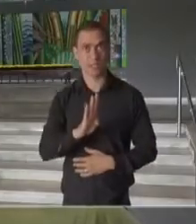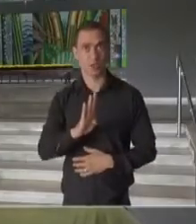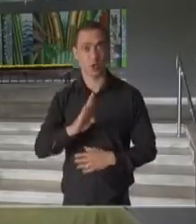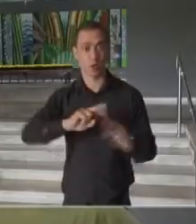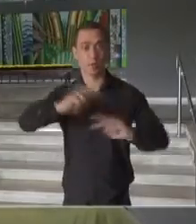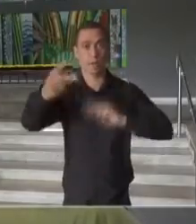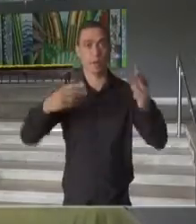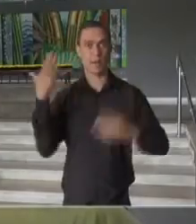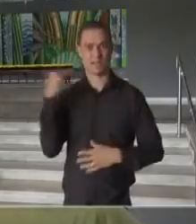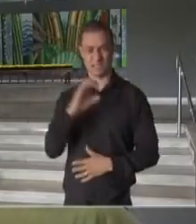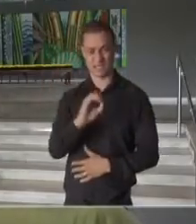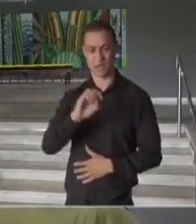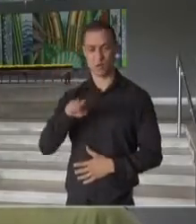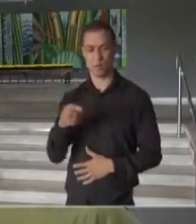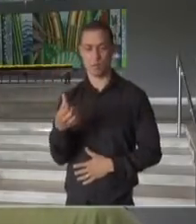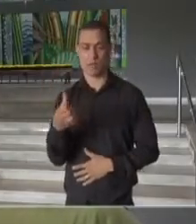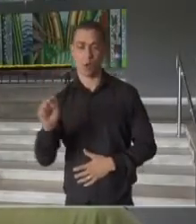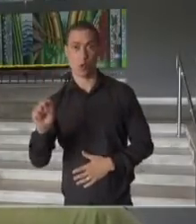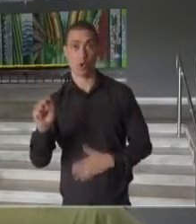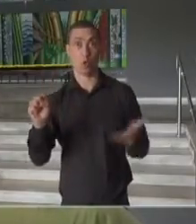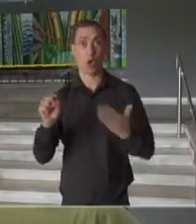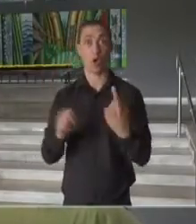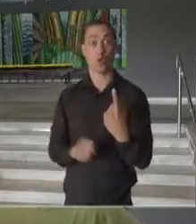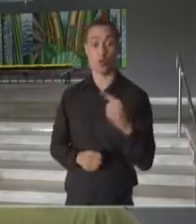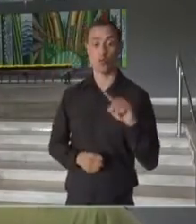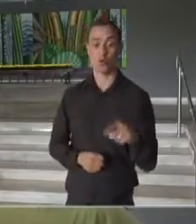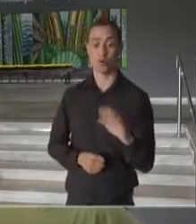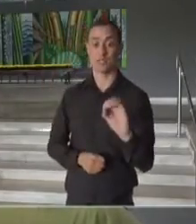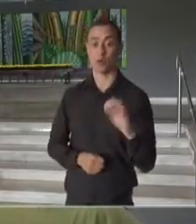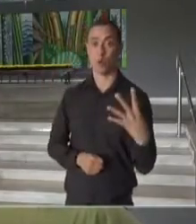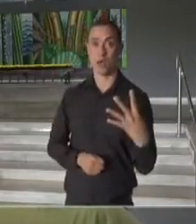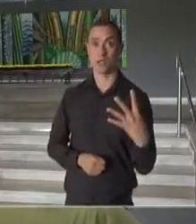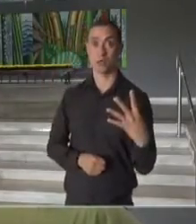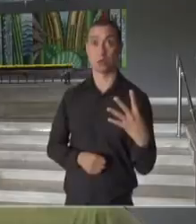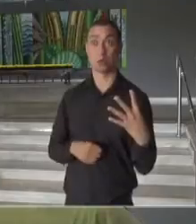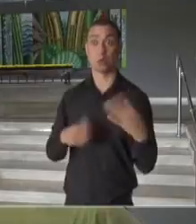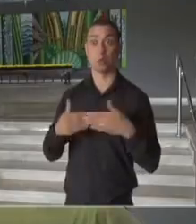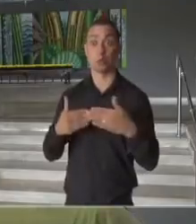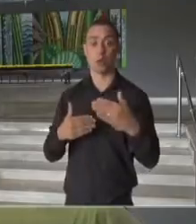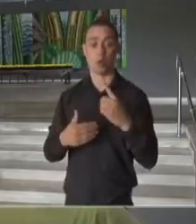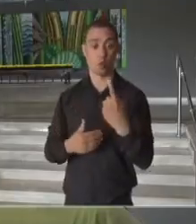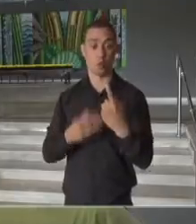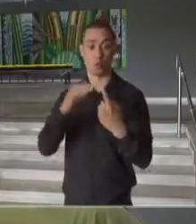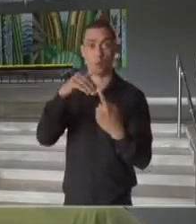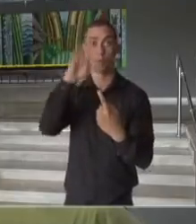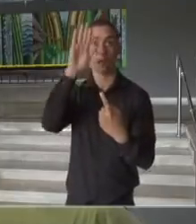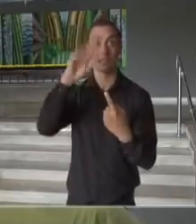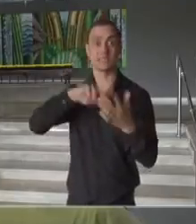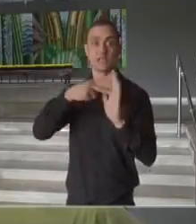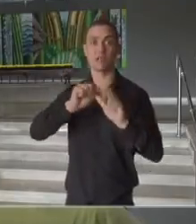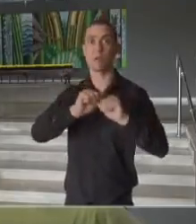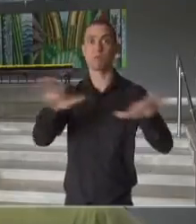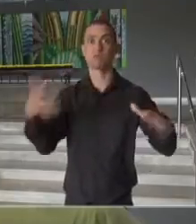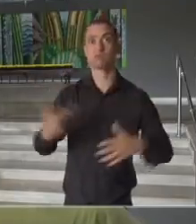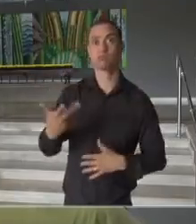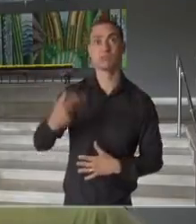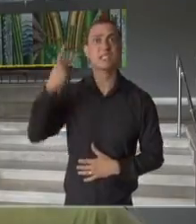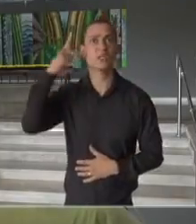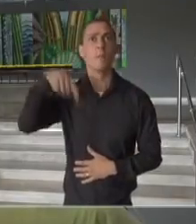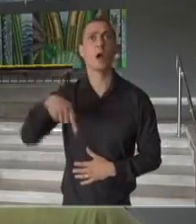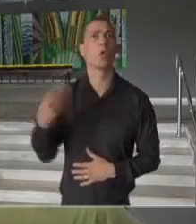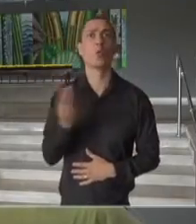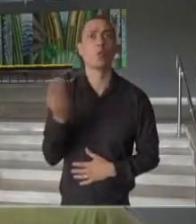Ela estava em 0,68, agora ela está em 1,04, e em tese a partir de 1 é um contágio acelerado. Eu queria saber como está em São Paulo